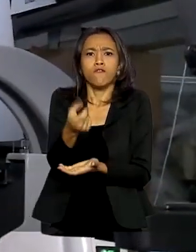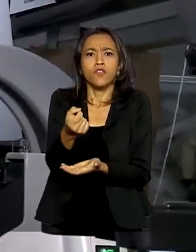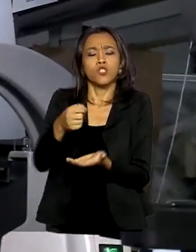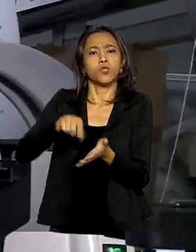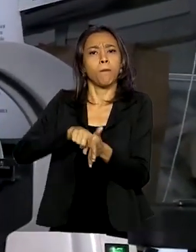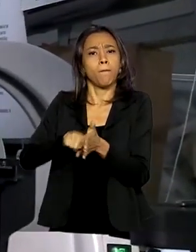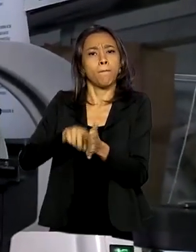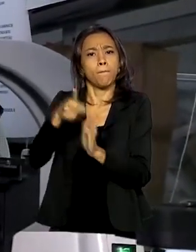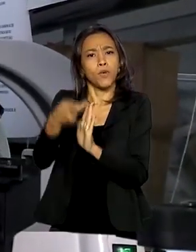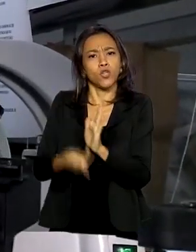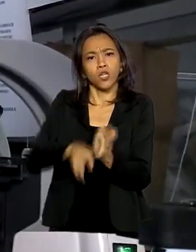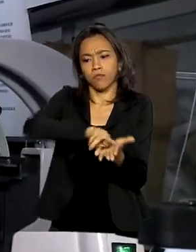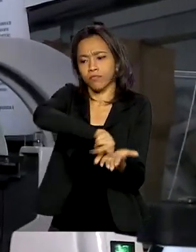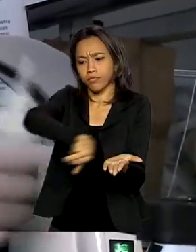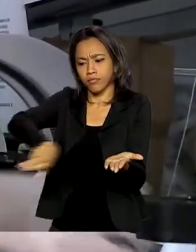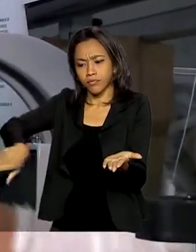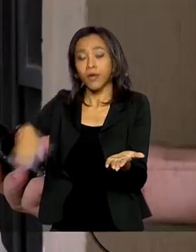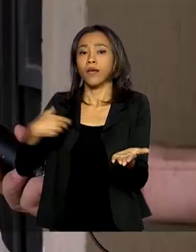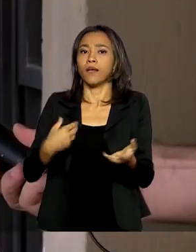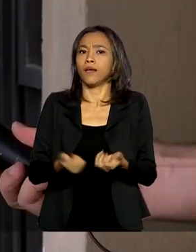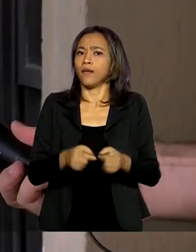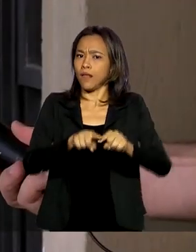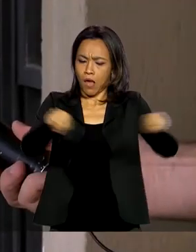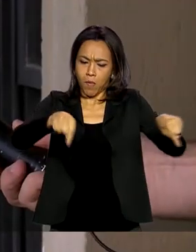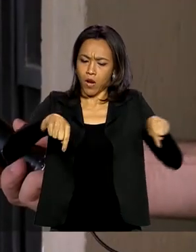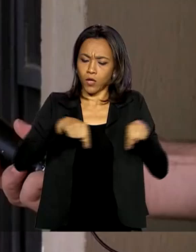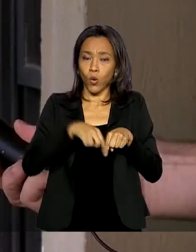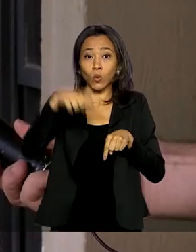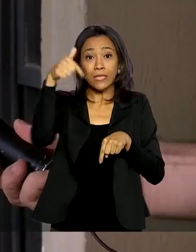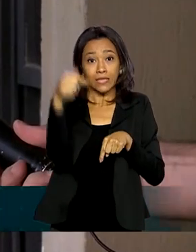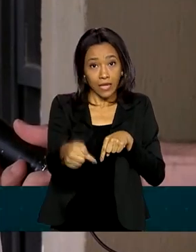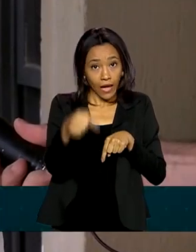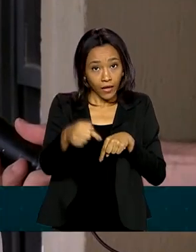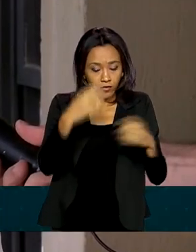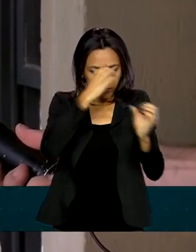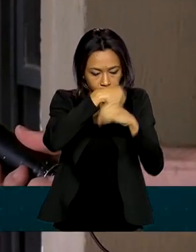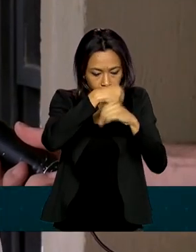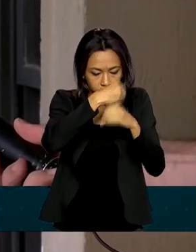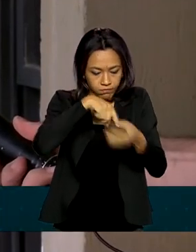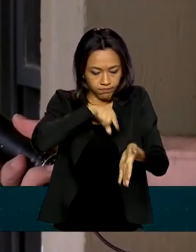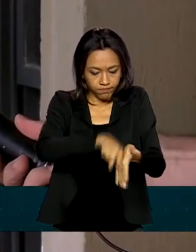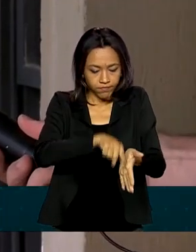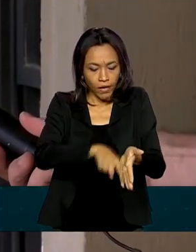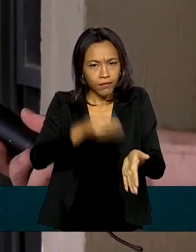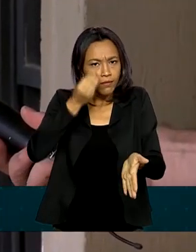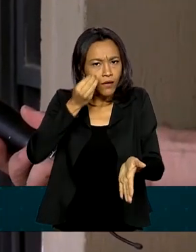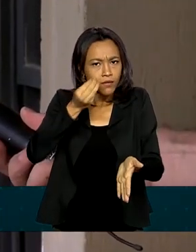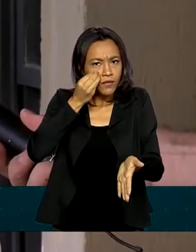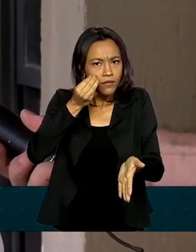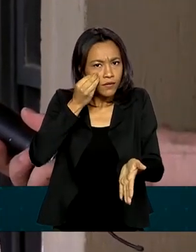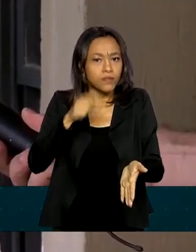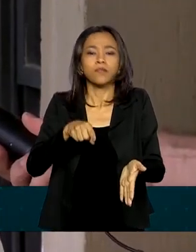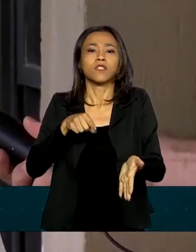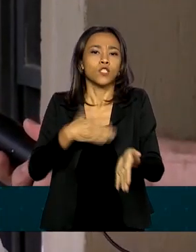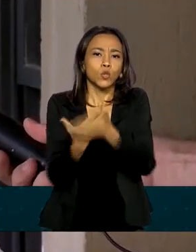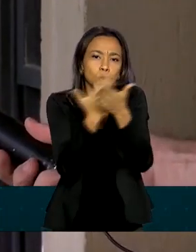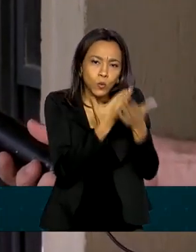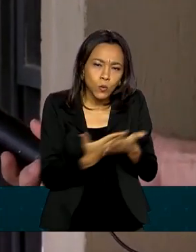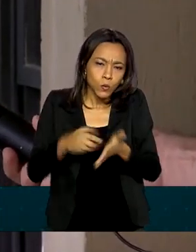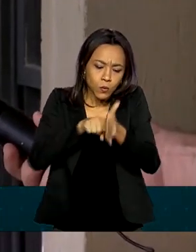laboratórios à disposição dos pesquisadores. Temos sete laboratórios envolvidos na testagem da Covid-19.